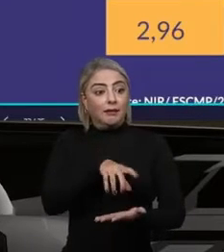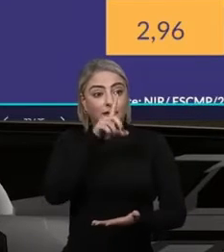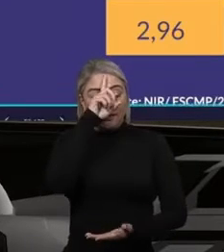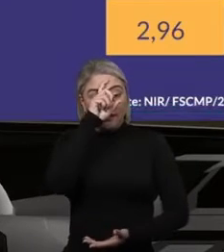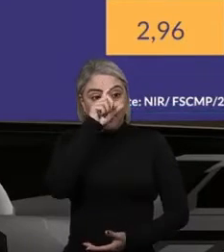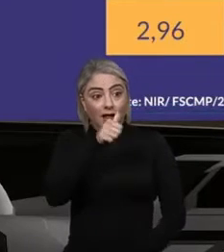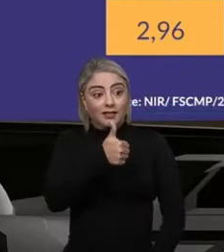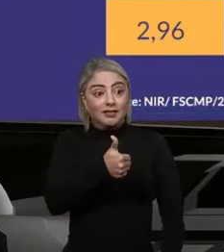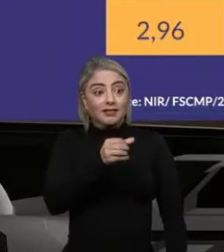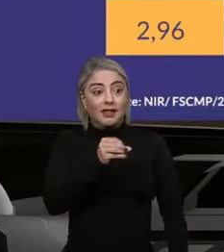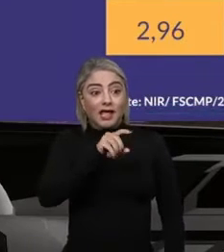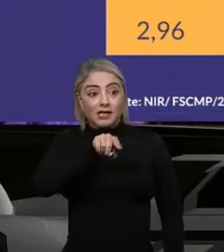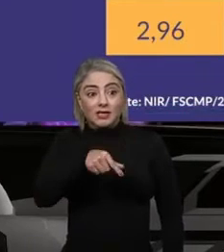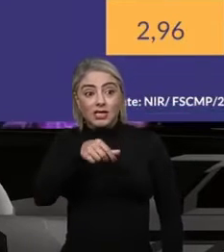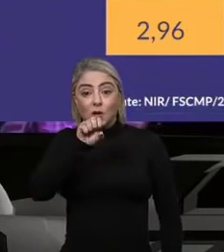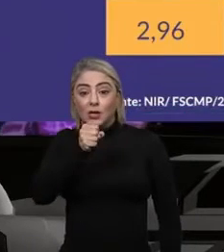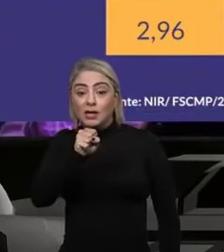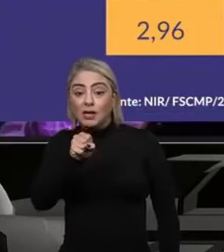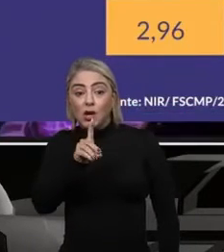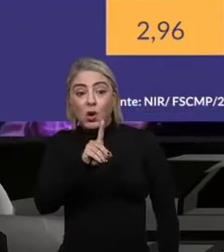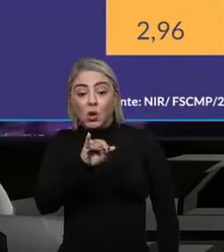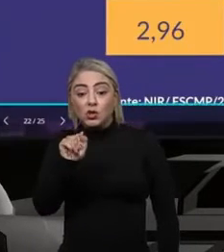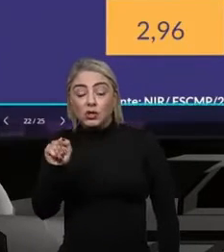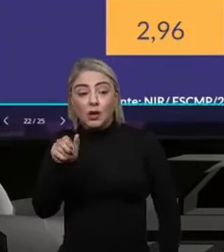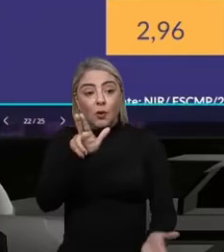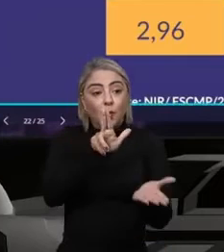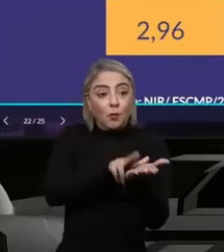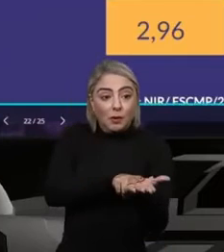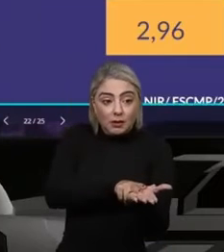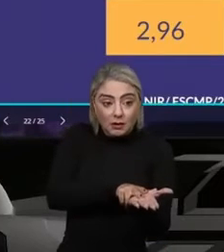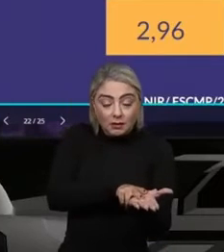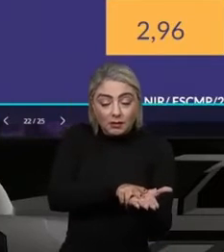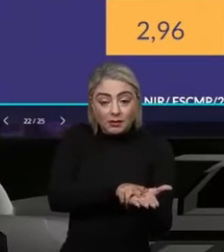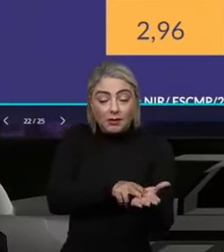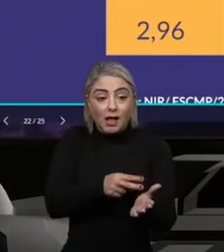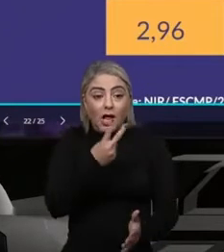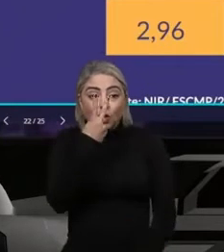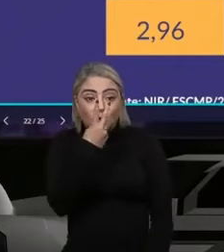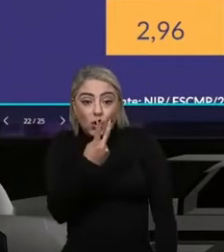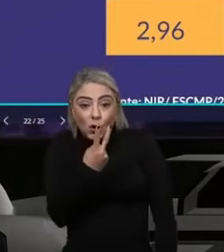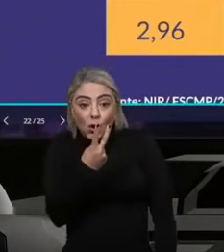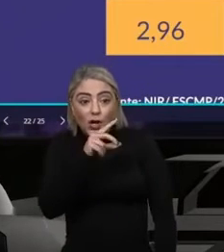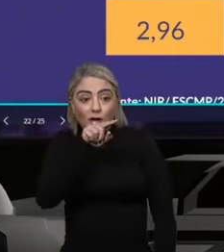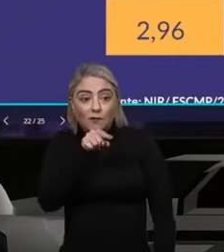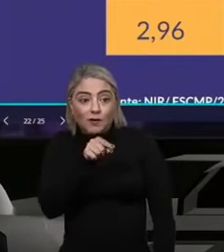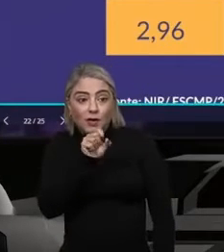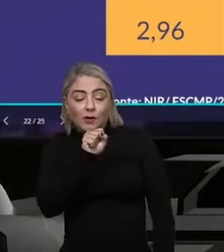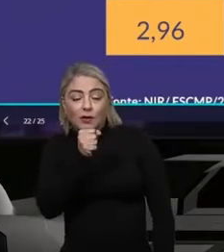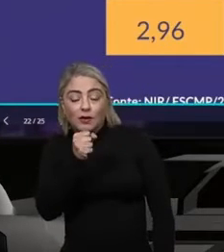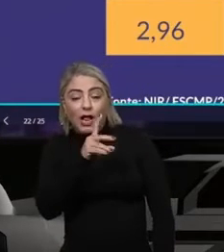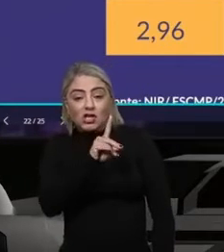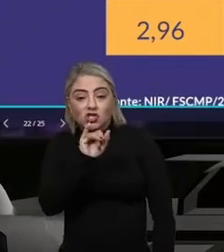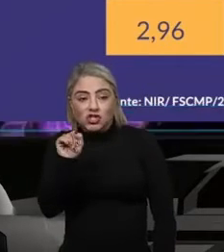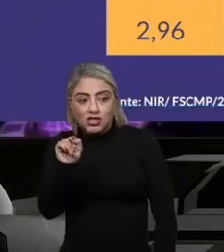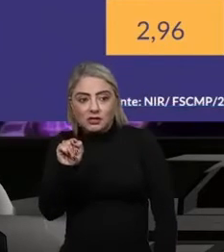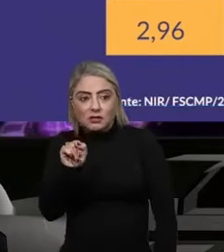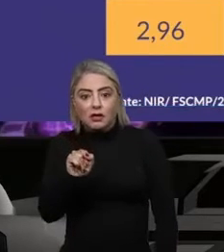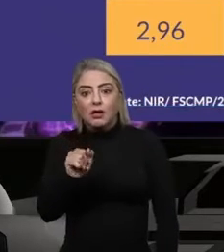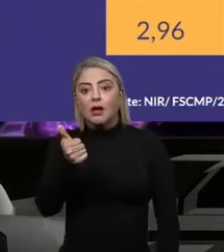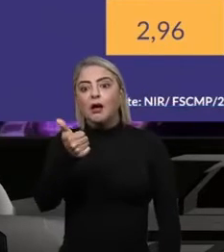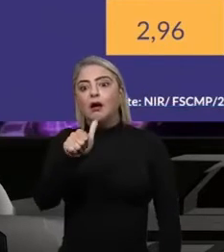,88 dias. De uma internação que deveria durar 2,84 dias em média, a unidade fez 11